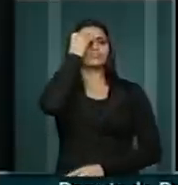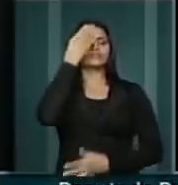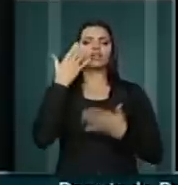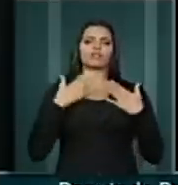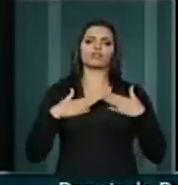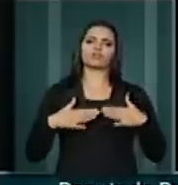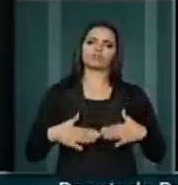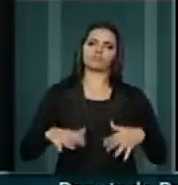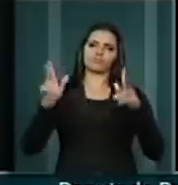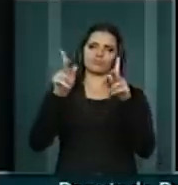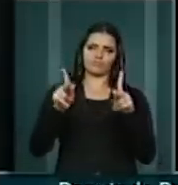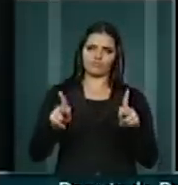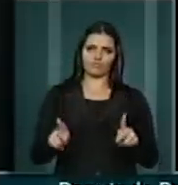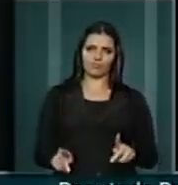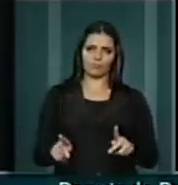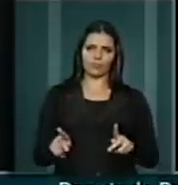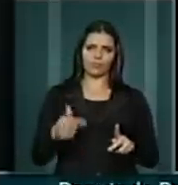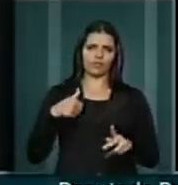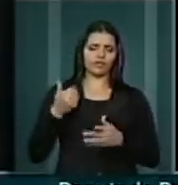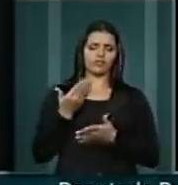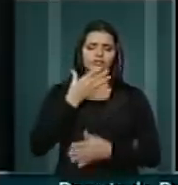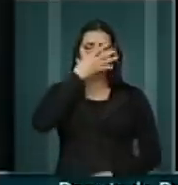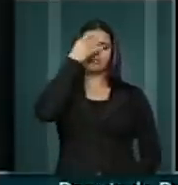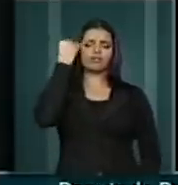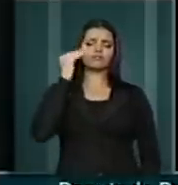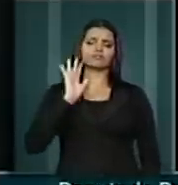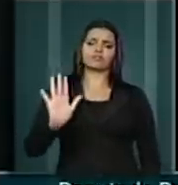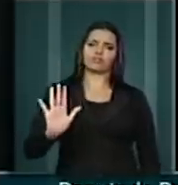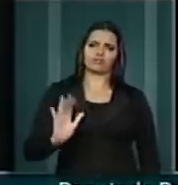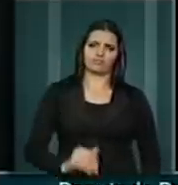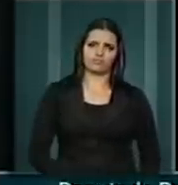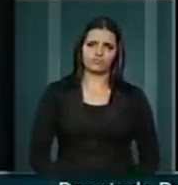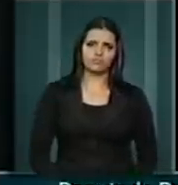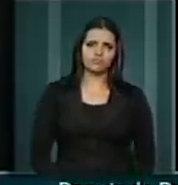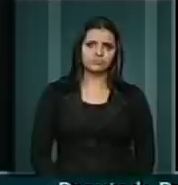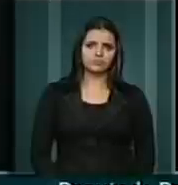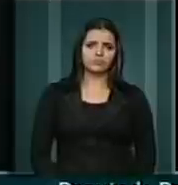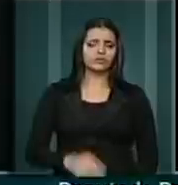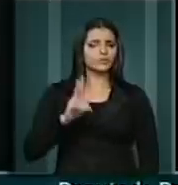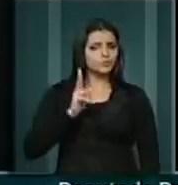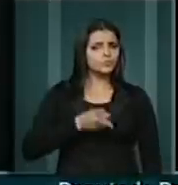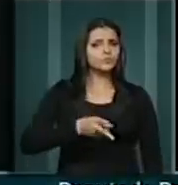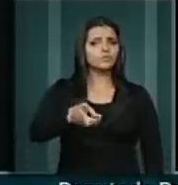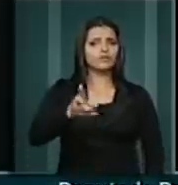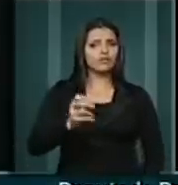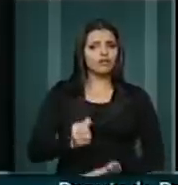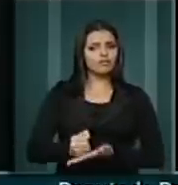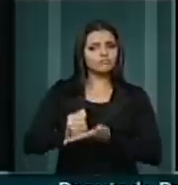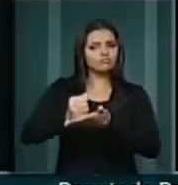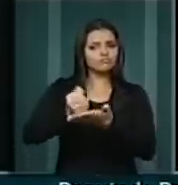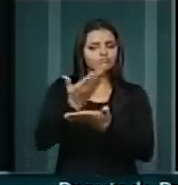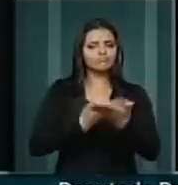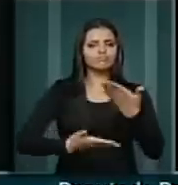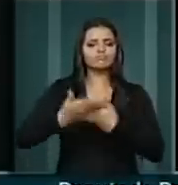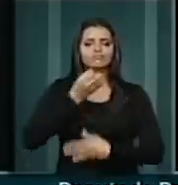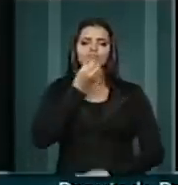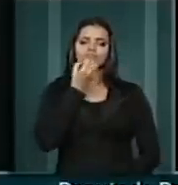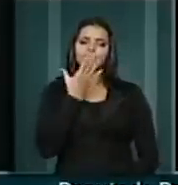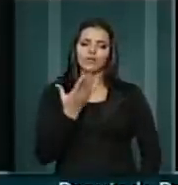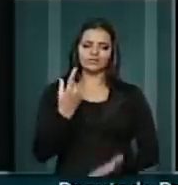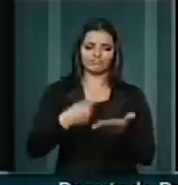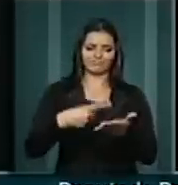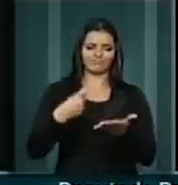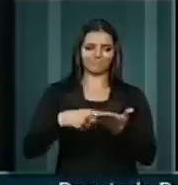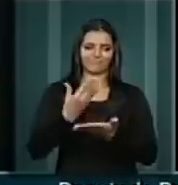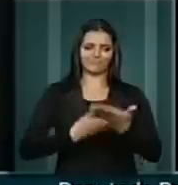tranquilo para virar essa página da história e continuarmos a boa e positiva agenda.